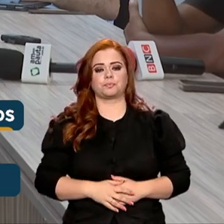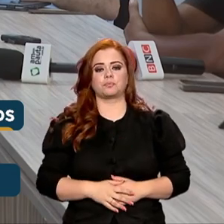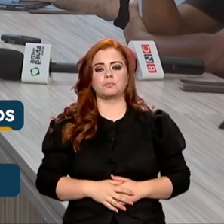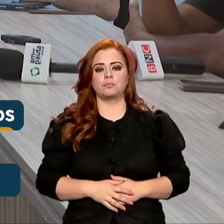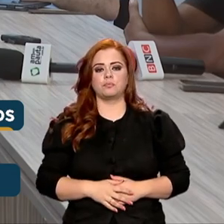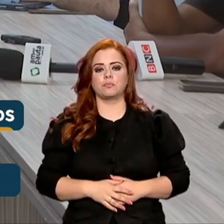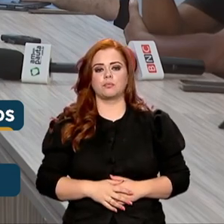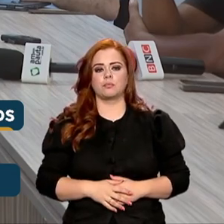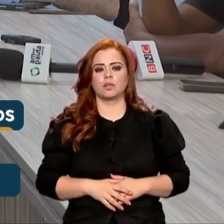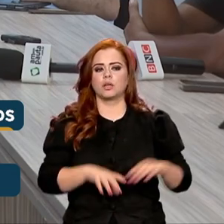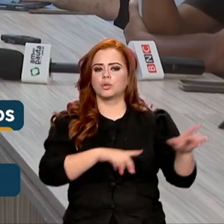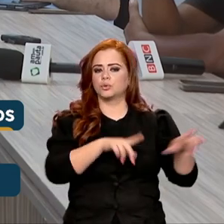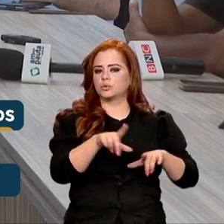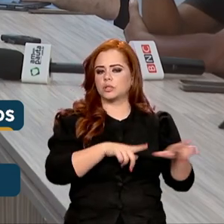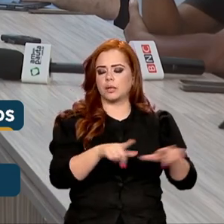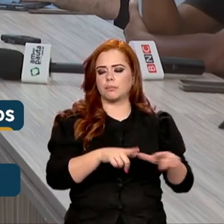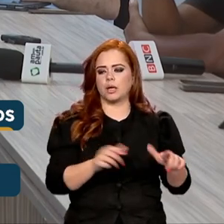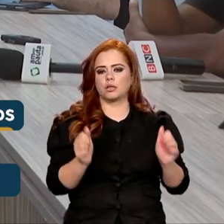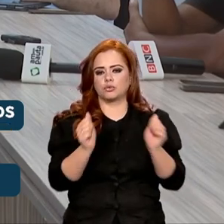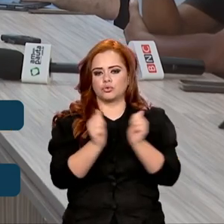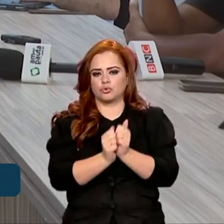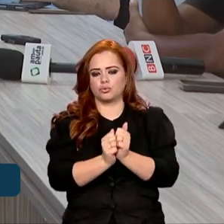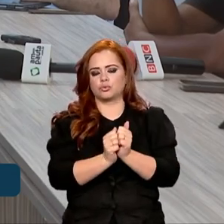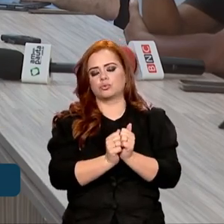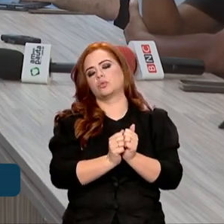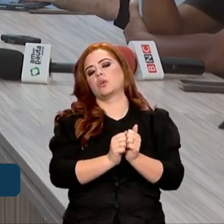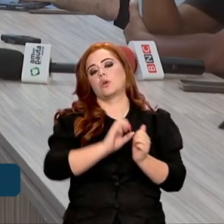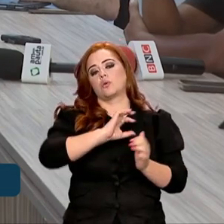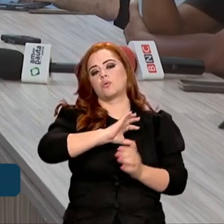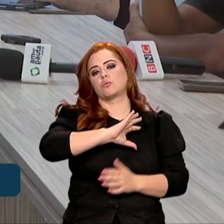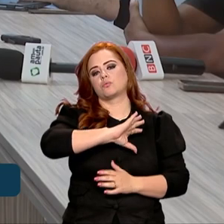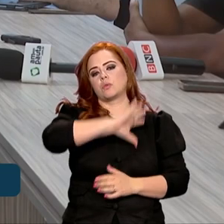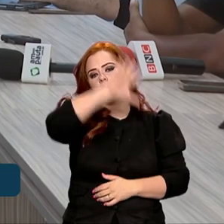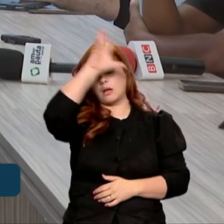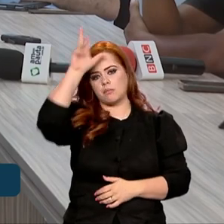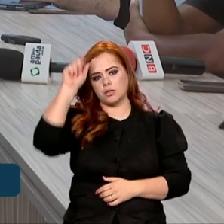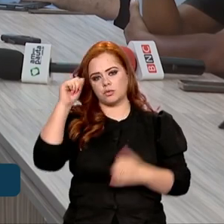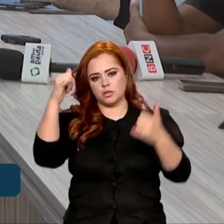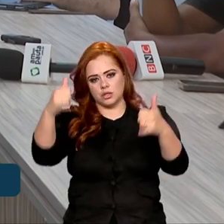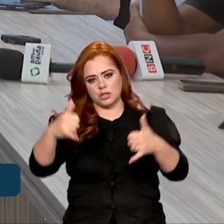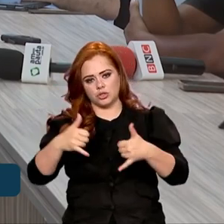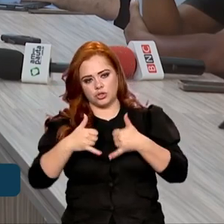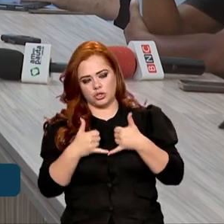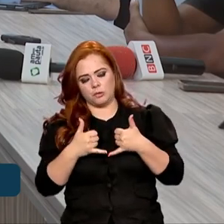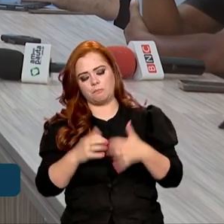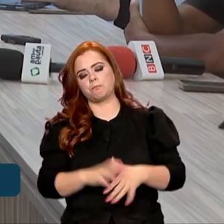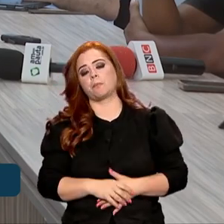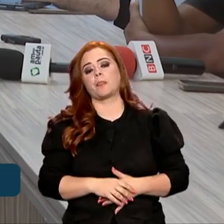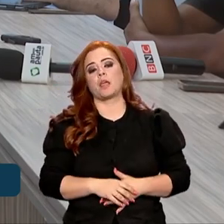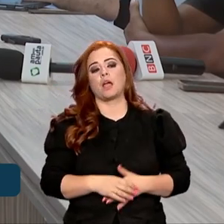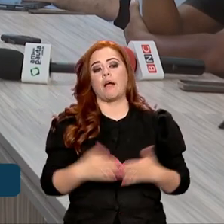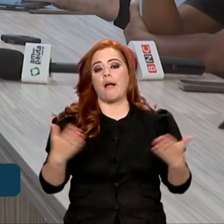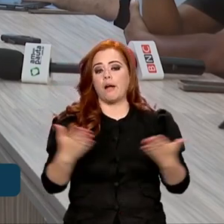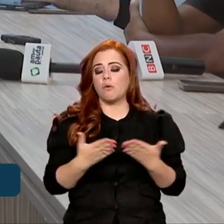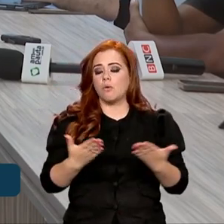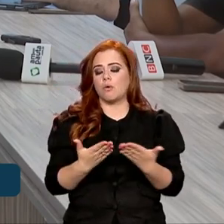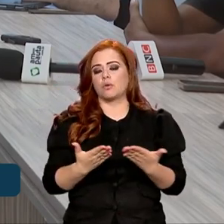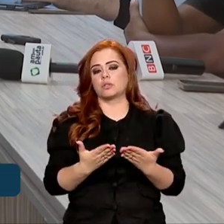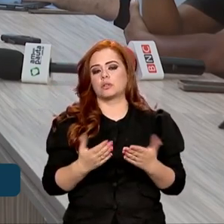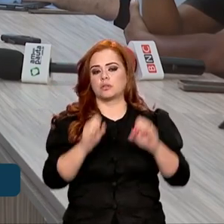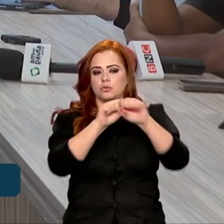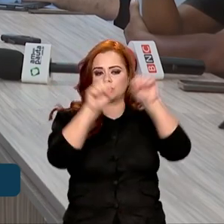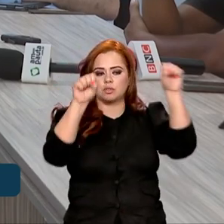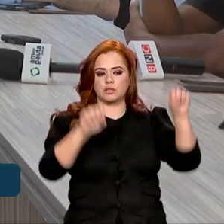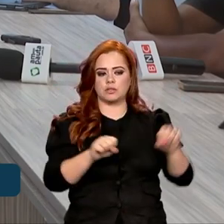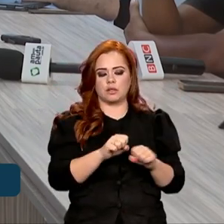eu trabalho em consórcio com a Amazonas Energia, que assume a distribuição da Amazonas Energia, a partir de agora, do sistema